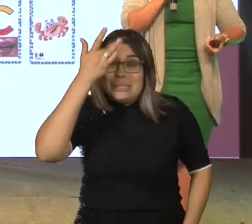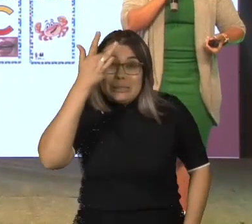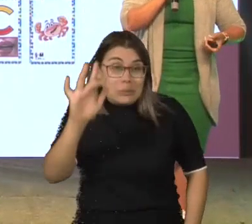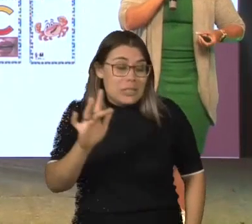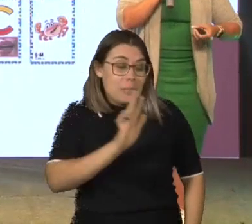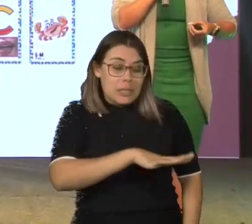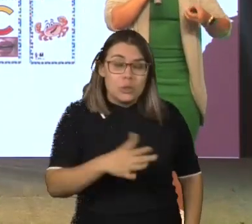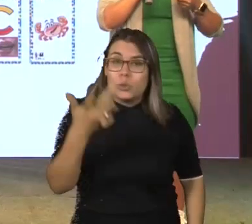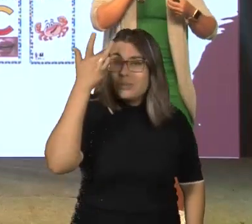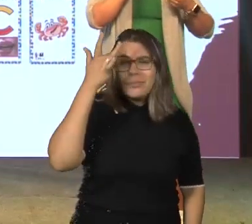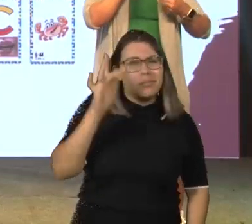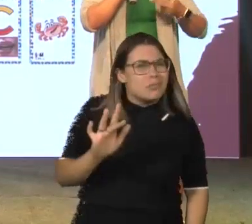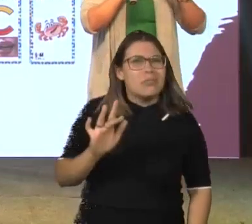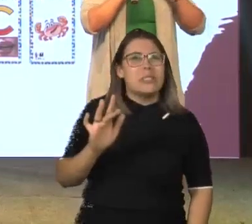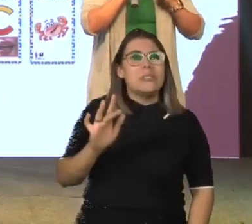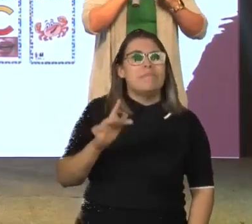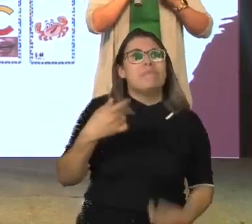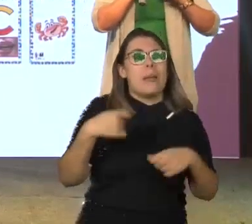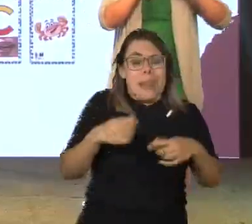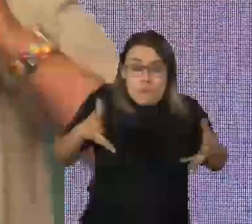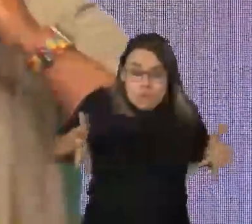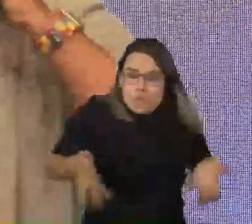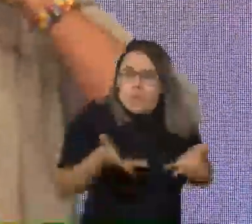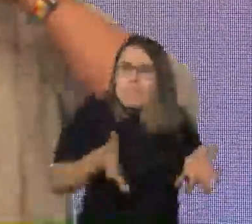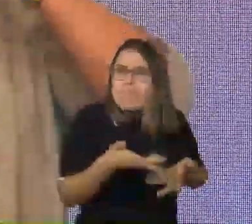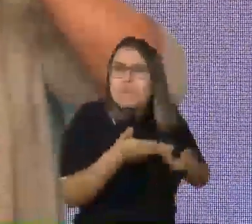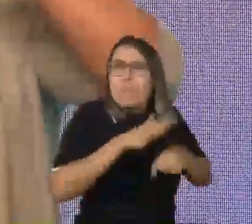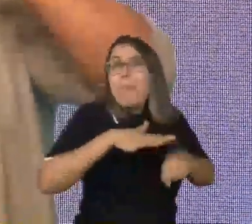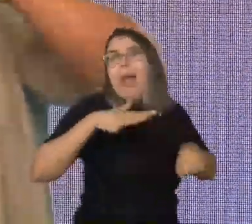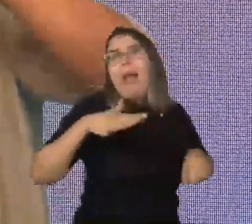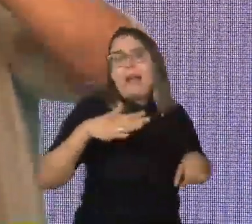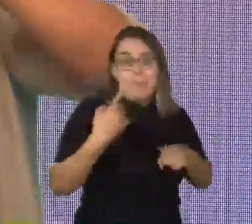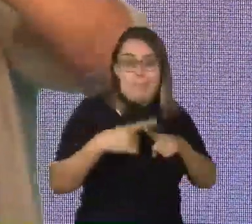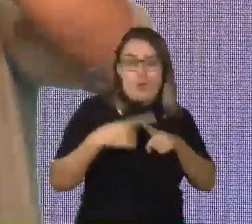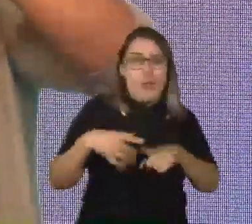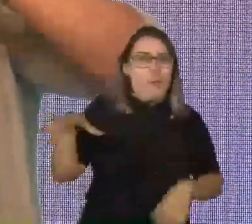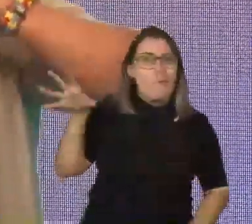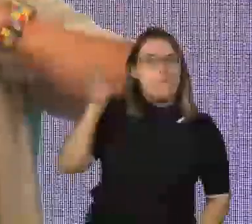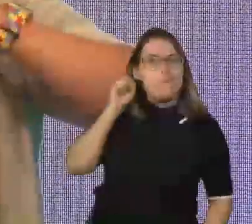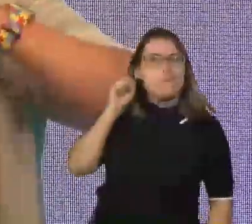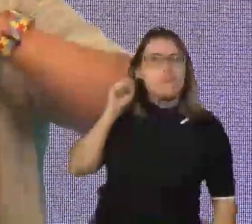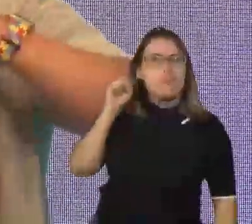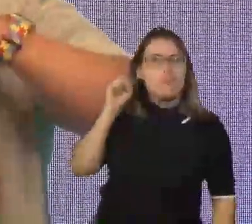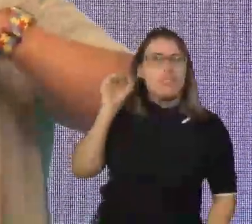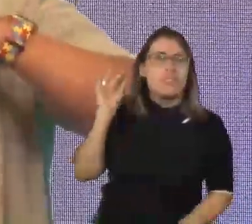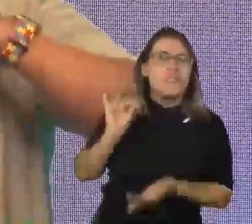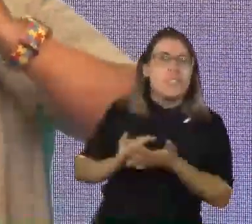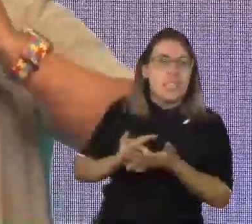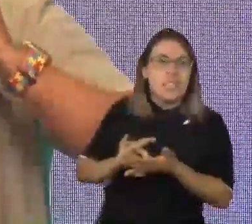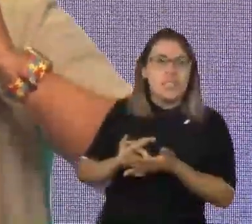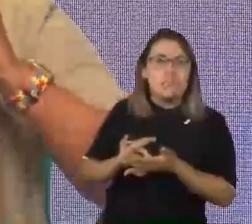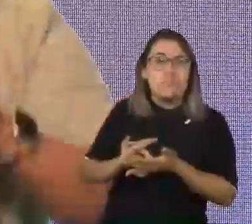fechar, ela tinha que ter algo mais, porque a relação do grafema é, na verdade, a